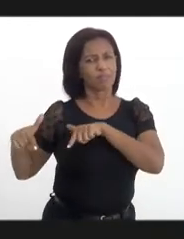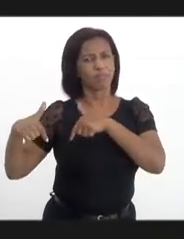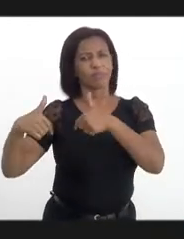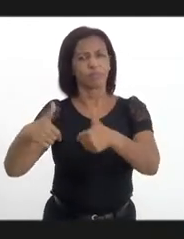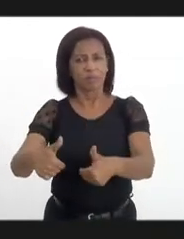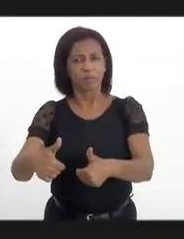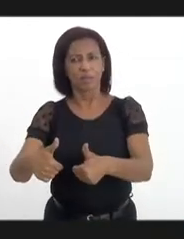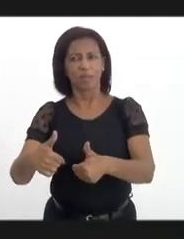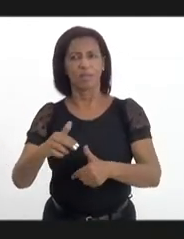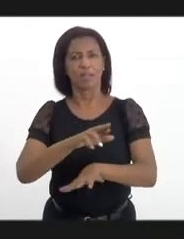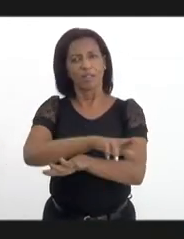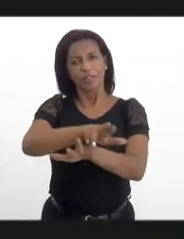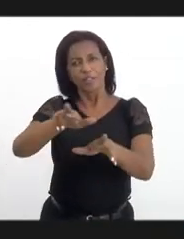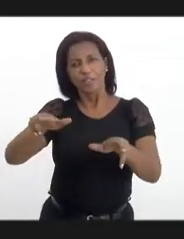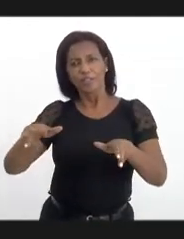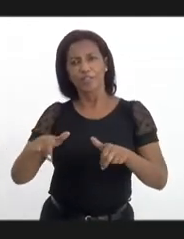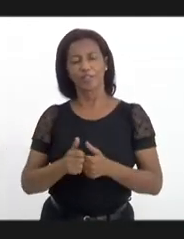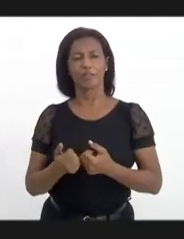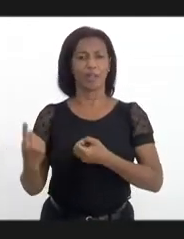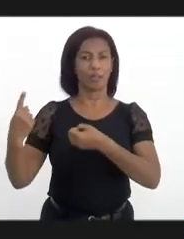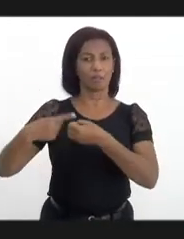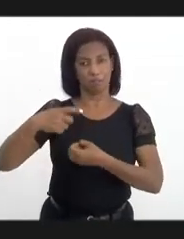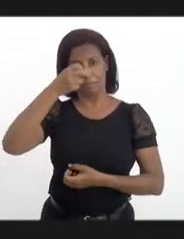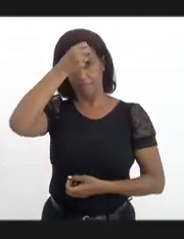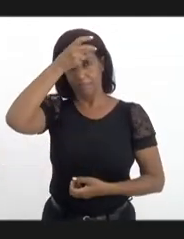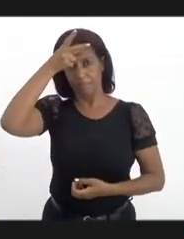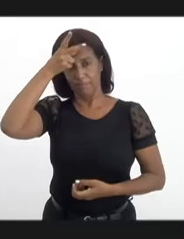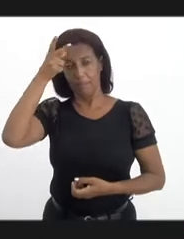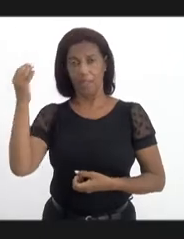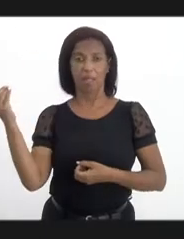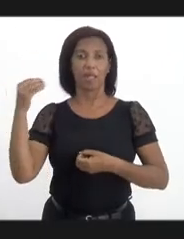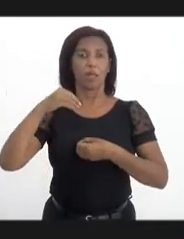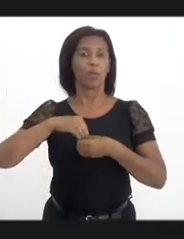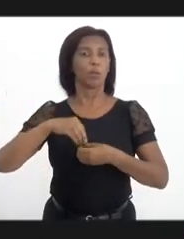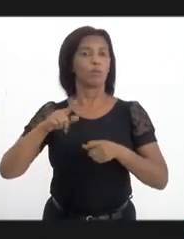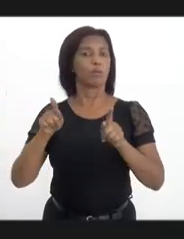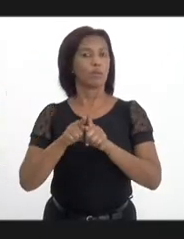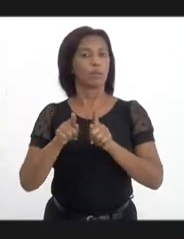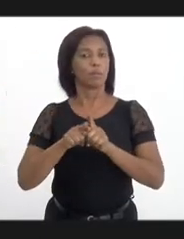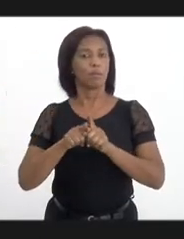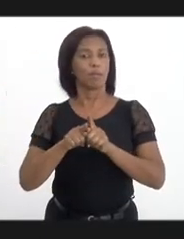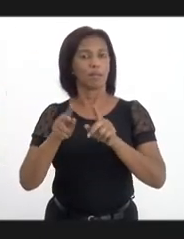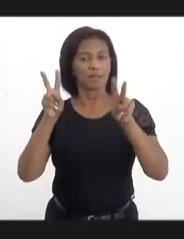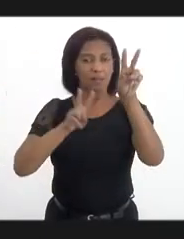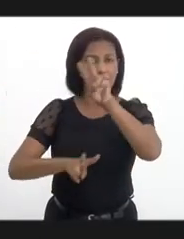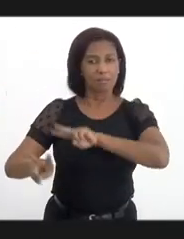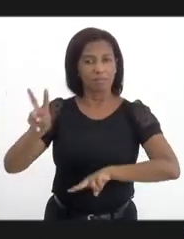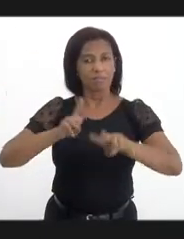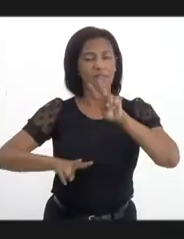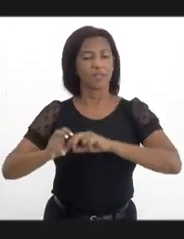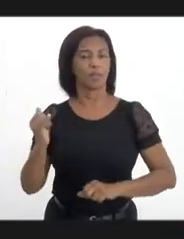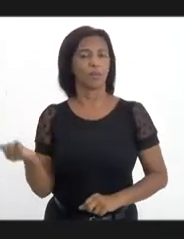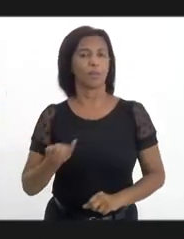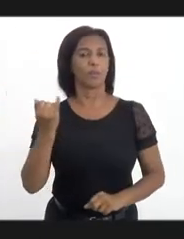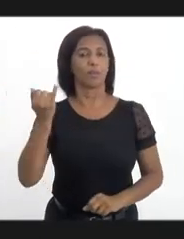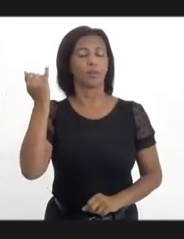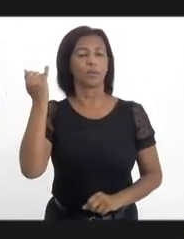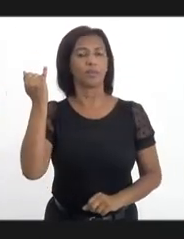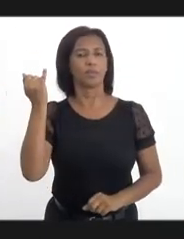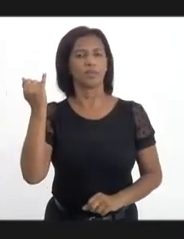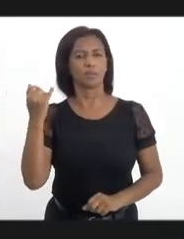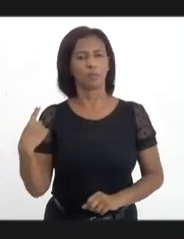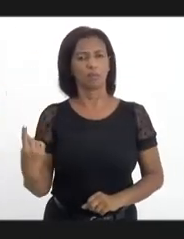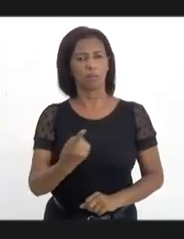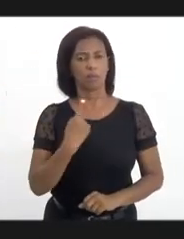os diversos municípios e, principalmente, essa visão importantíssima para nós, que só